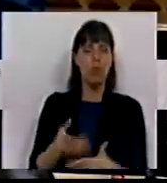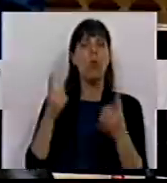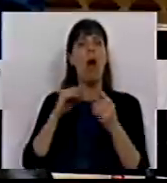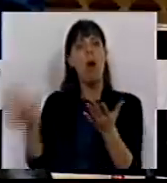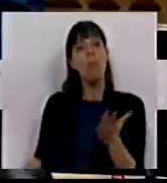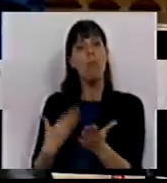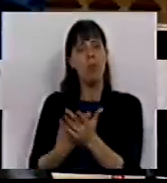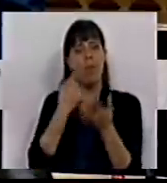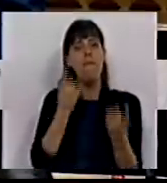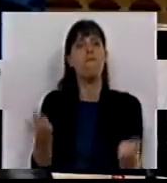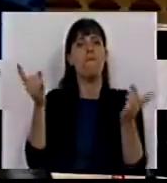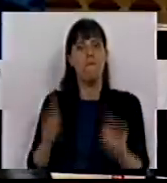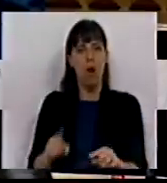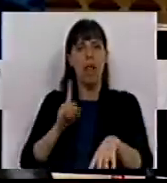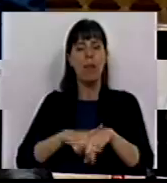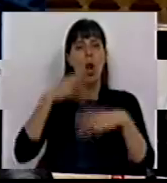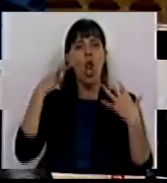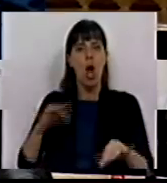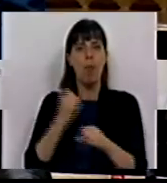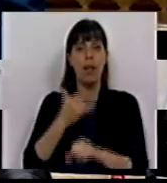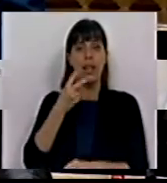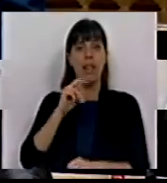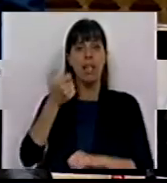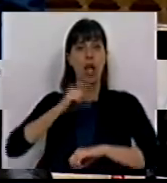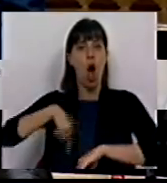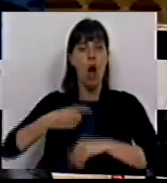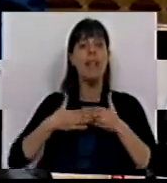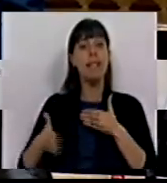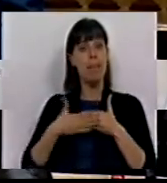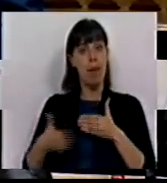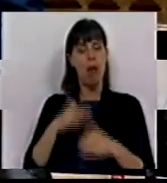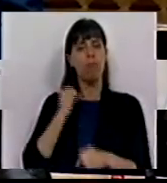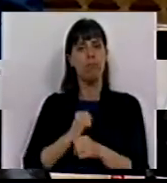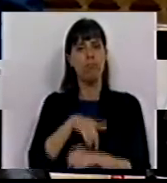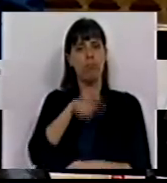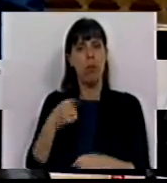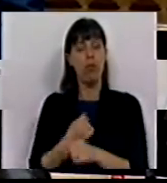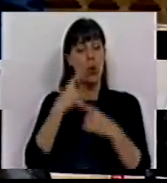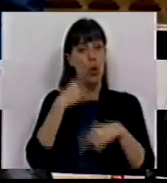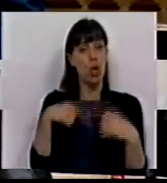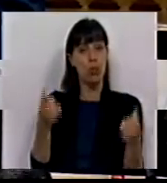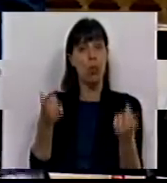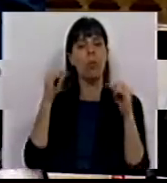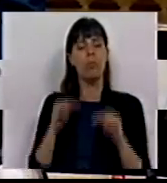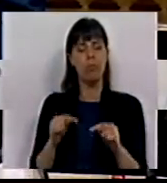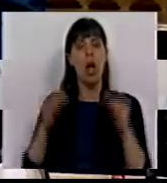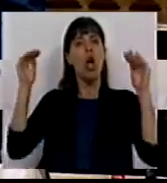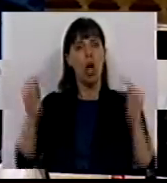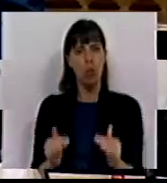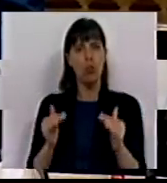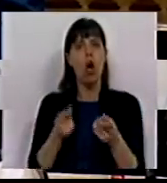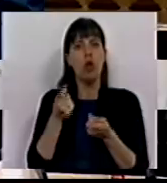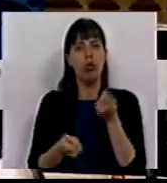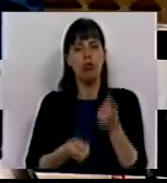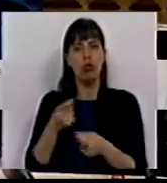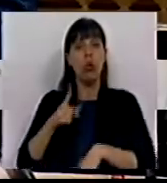propõe a reposição do período normal de trabalho para as 35 horas semanais para os trabalhadores em funções públicas e a redução